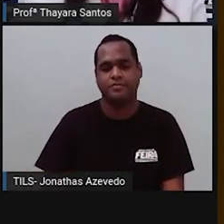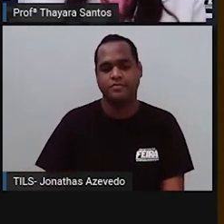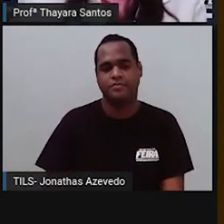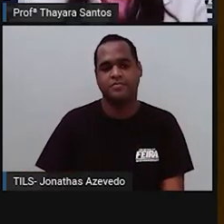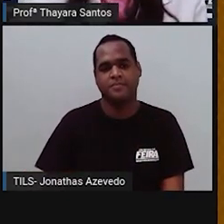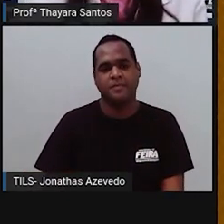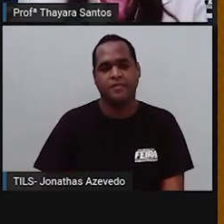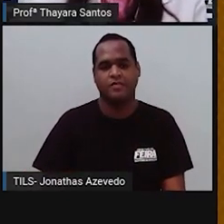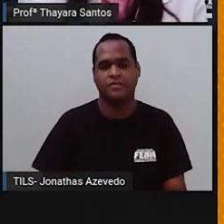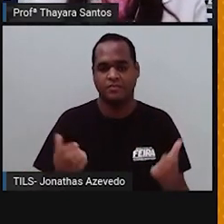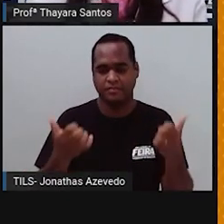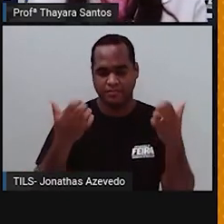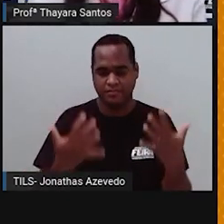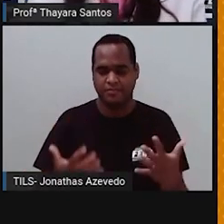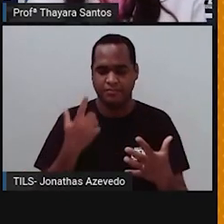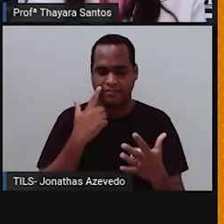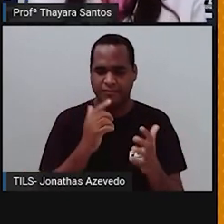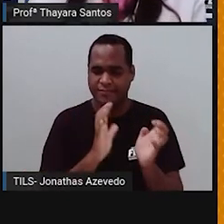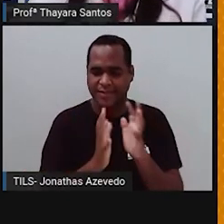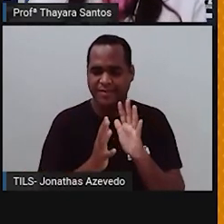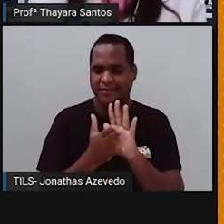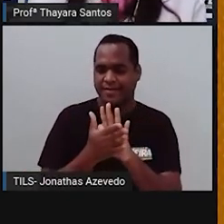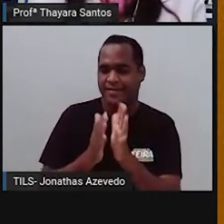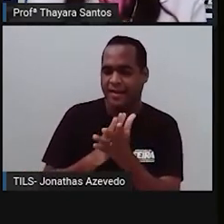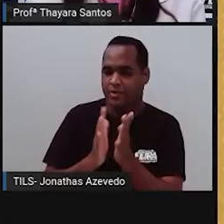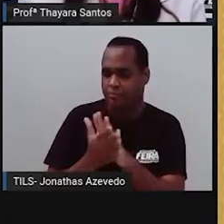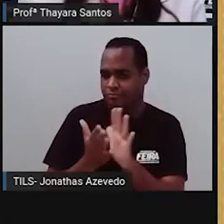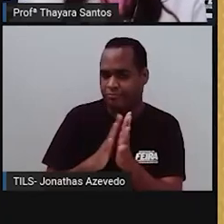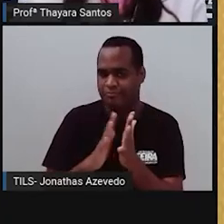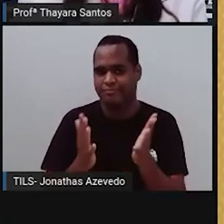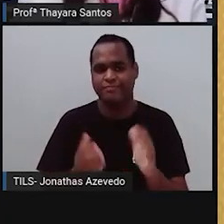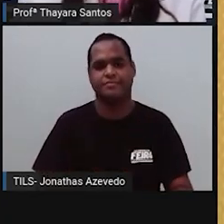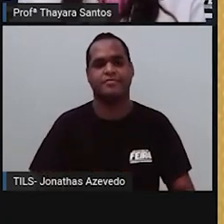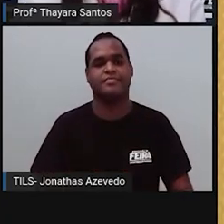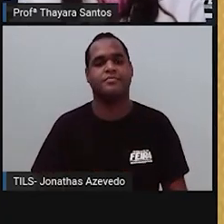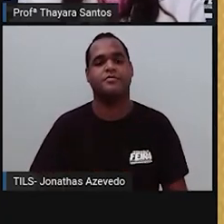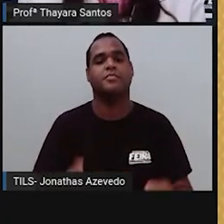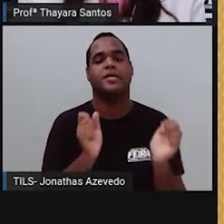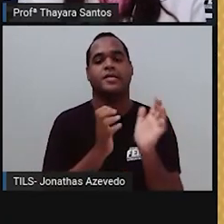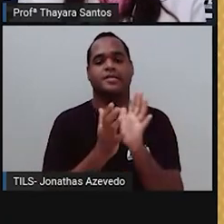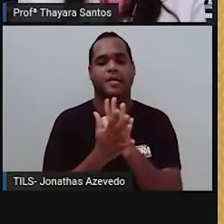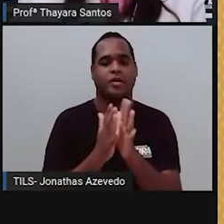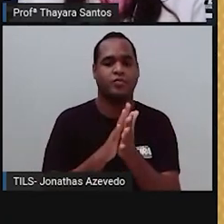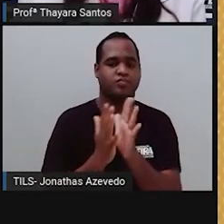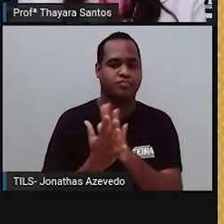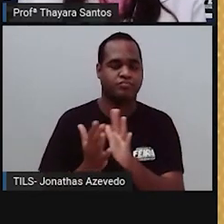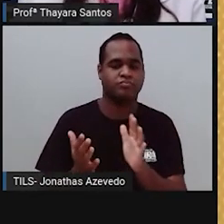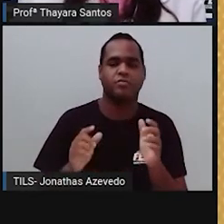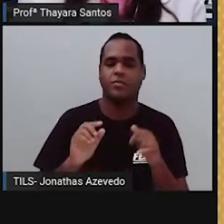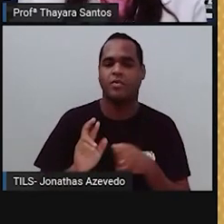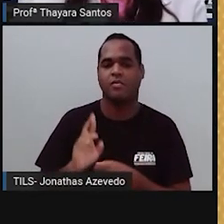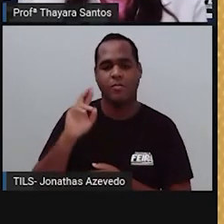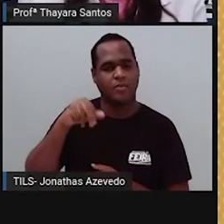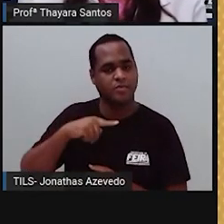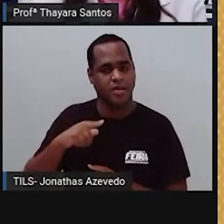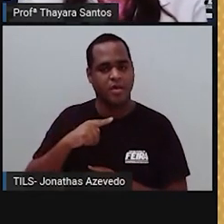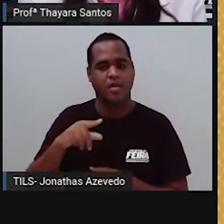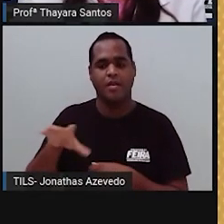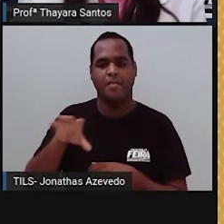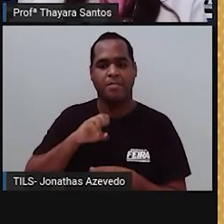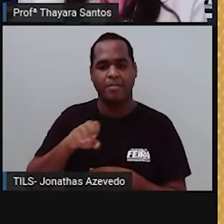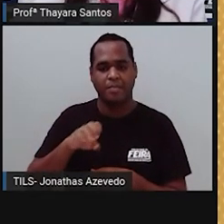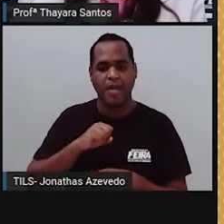E agora a gente vai falar sobre o tato. O tato é o sentido responsável por captar os estímulos